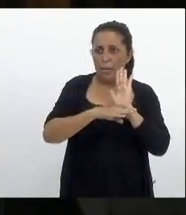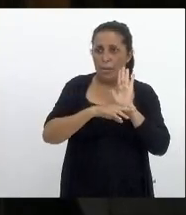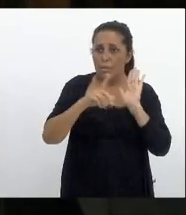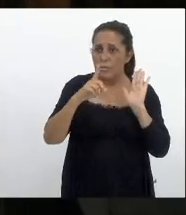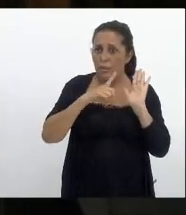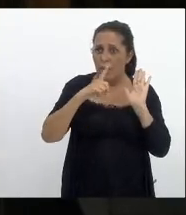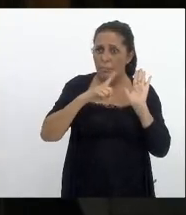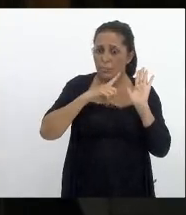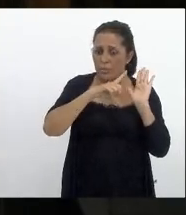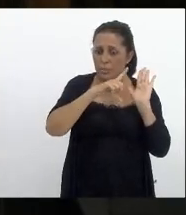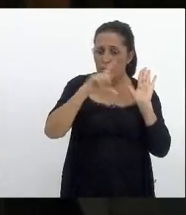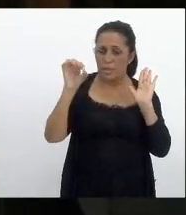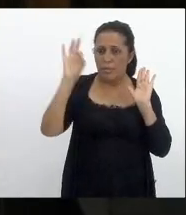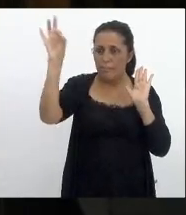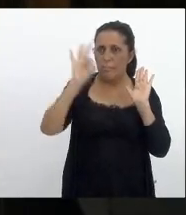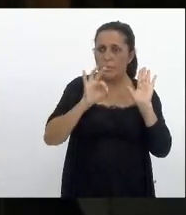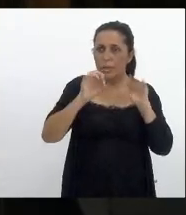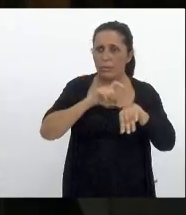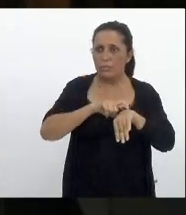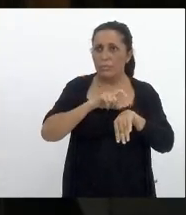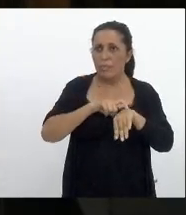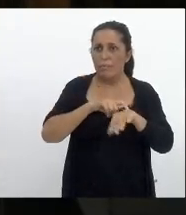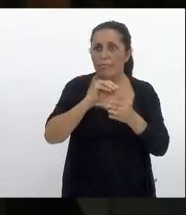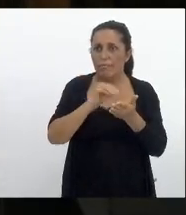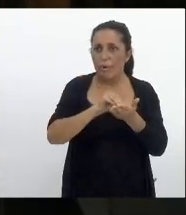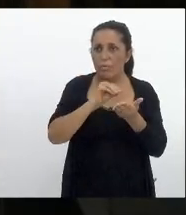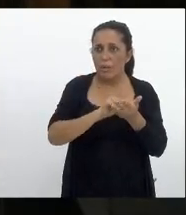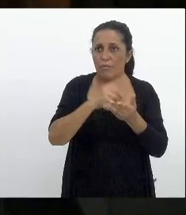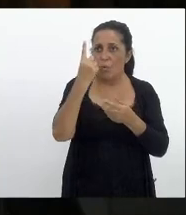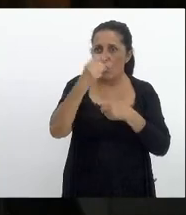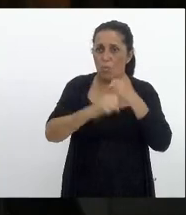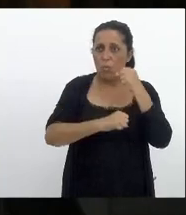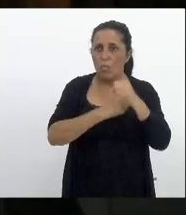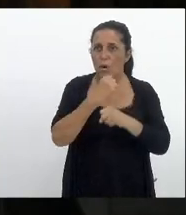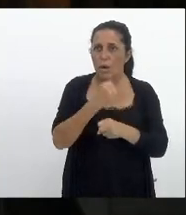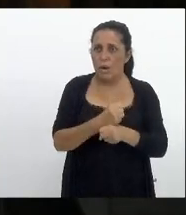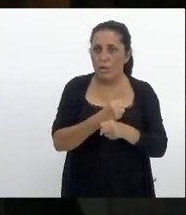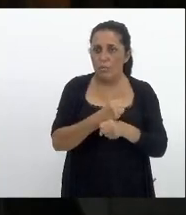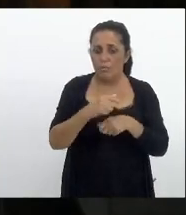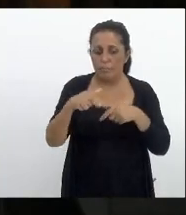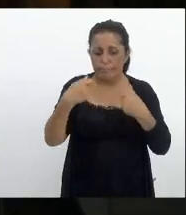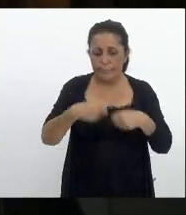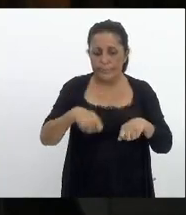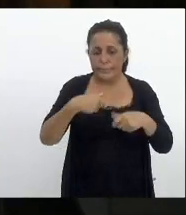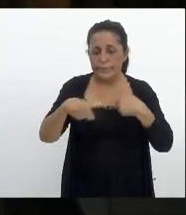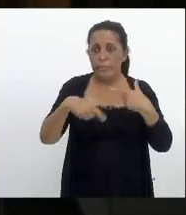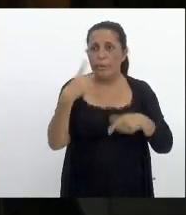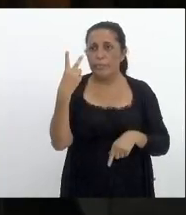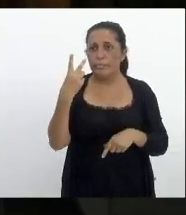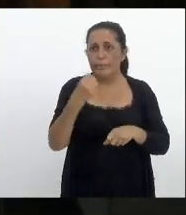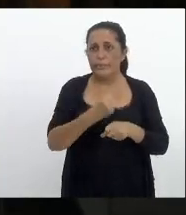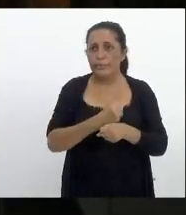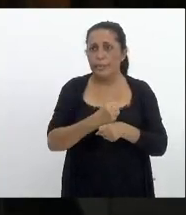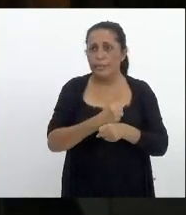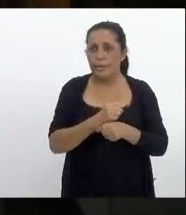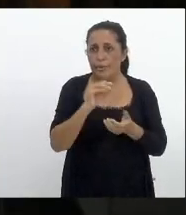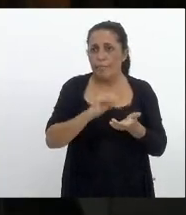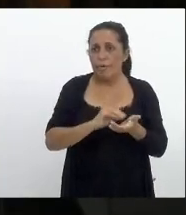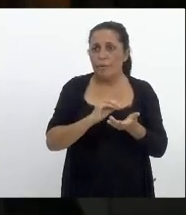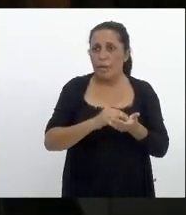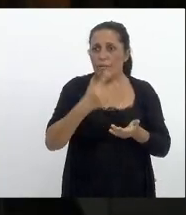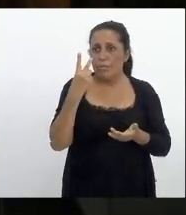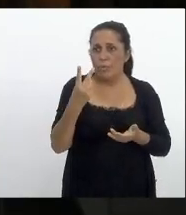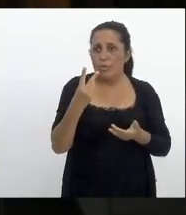do tempo então se faltava um ano ele vai ter que trabalhar dois se faltava dois anos